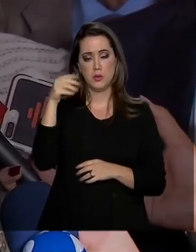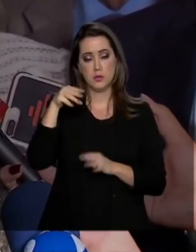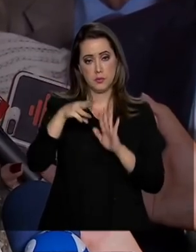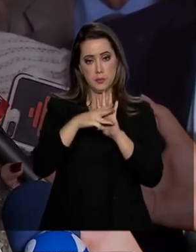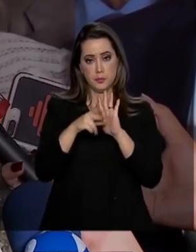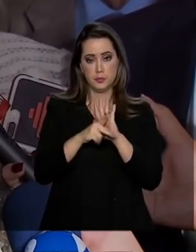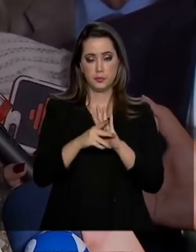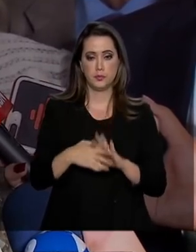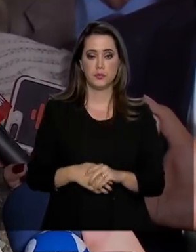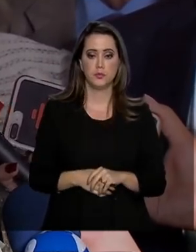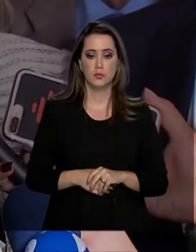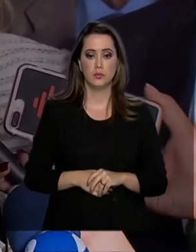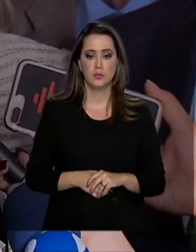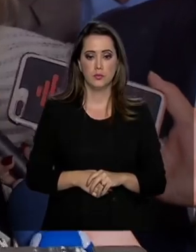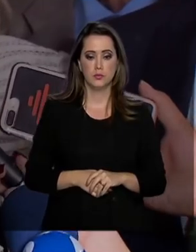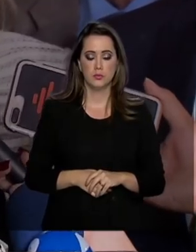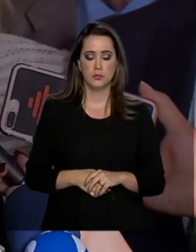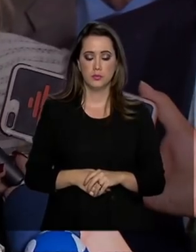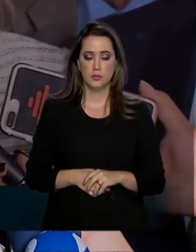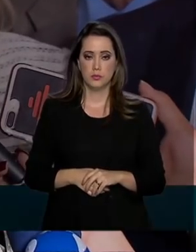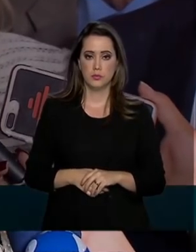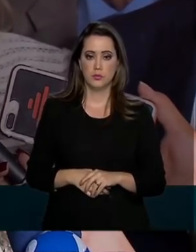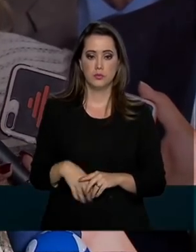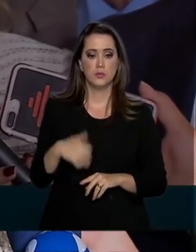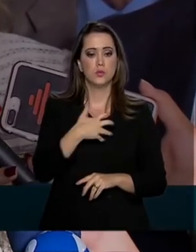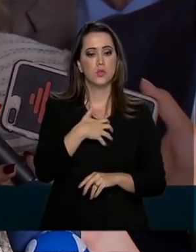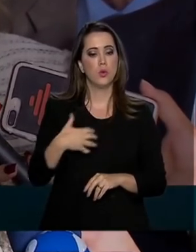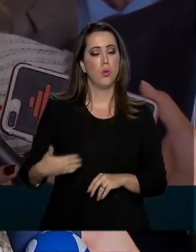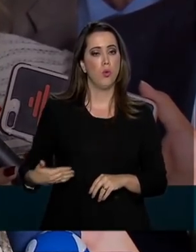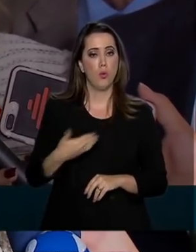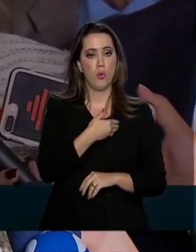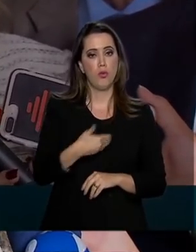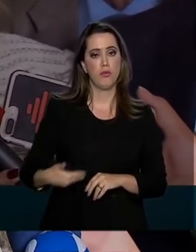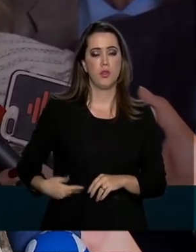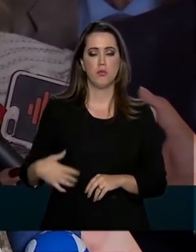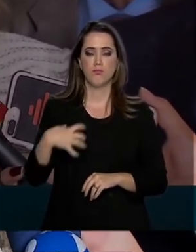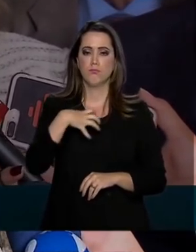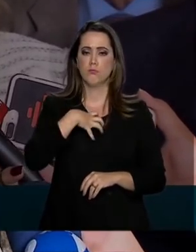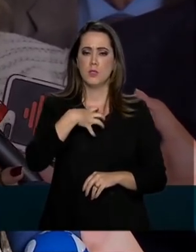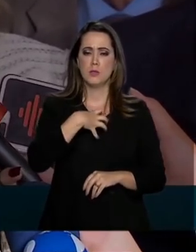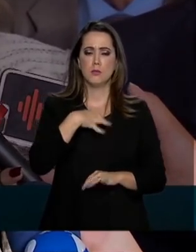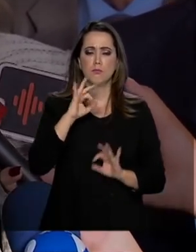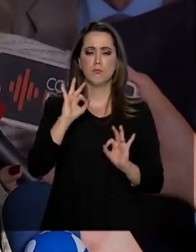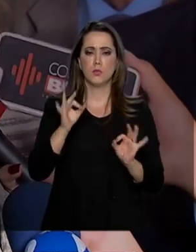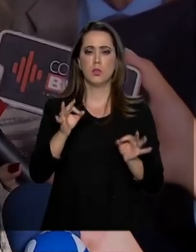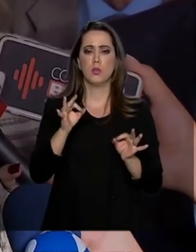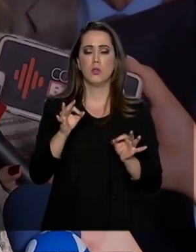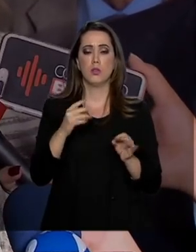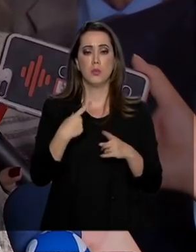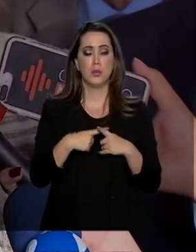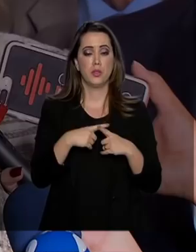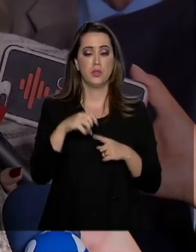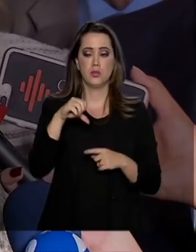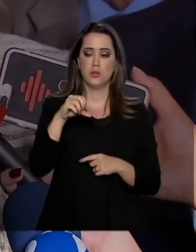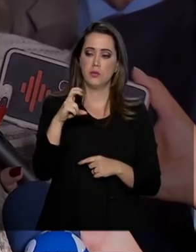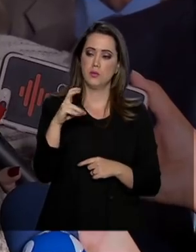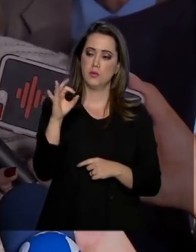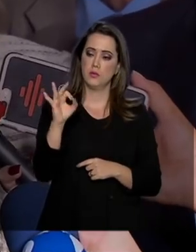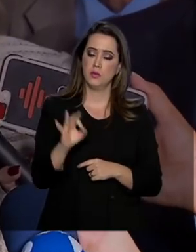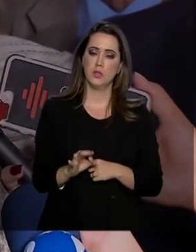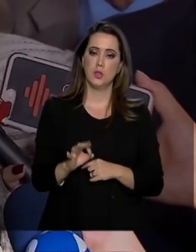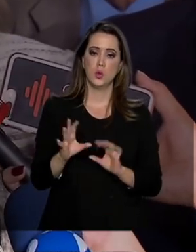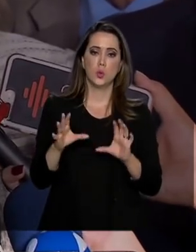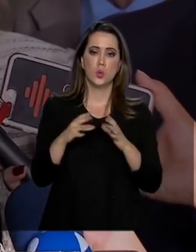O governo se sente plenamente contemplado porque 95% do